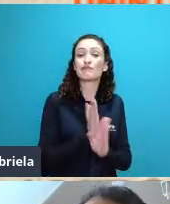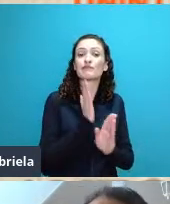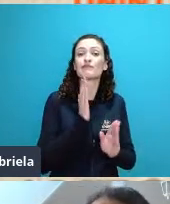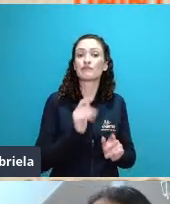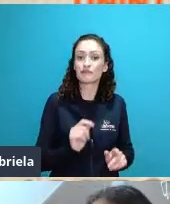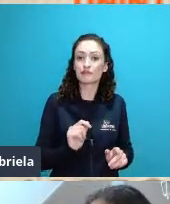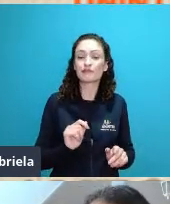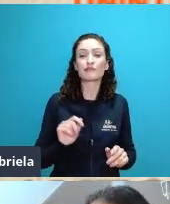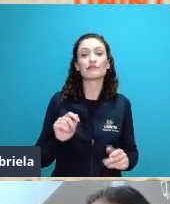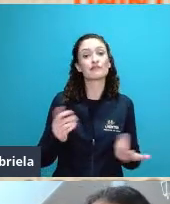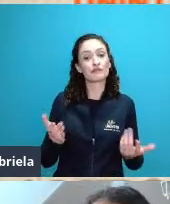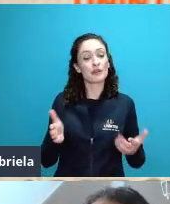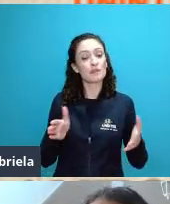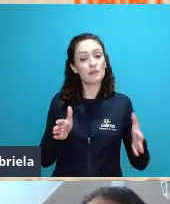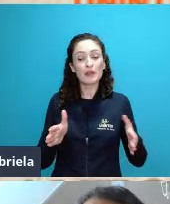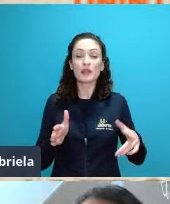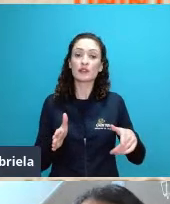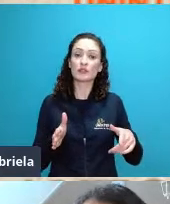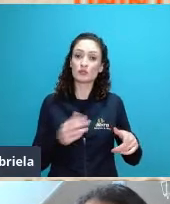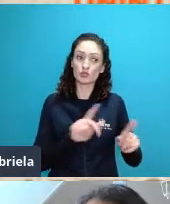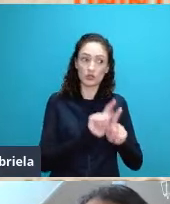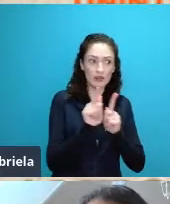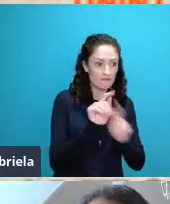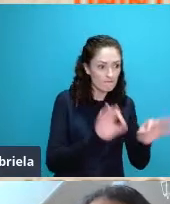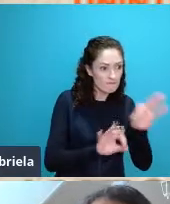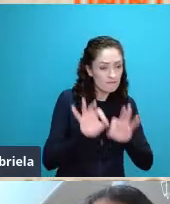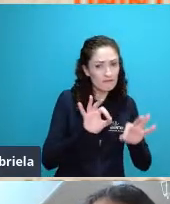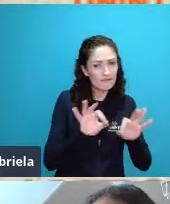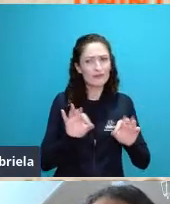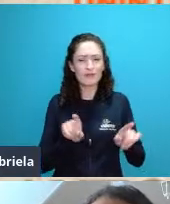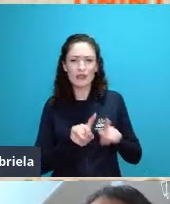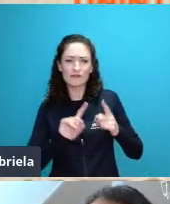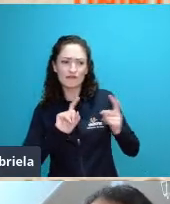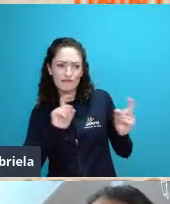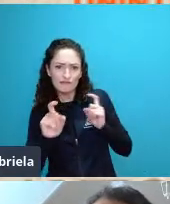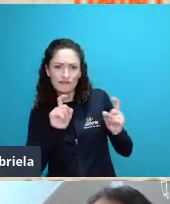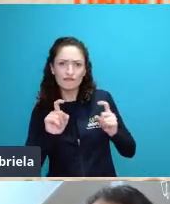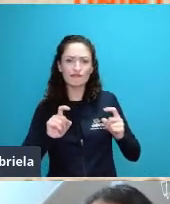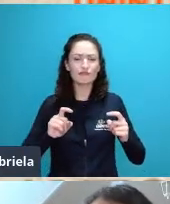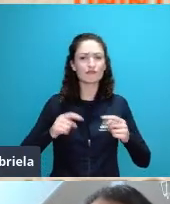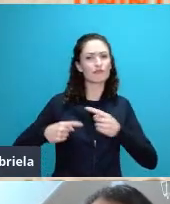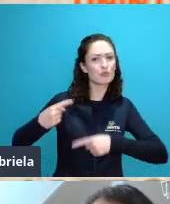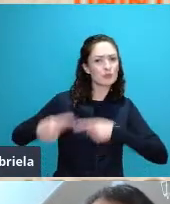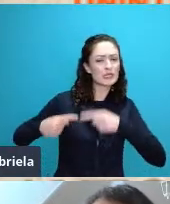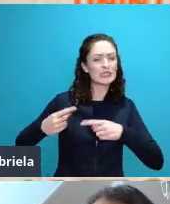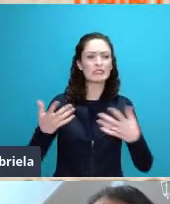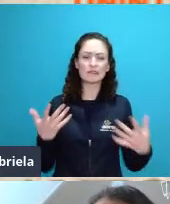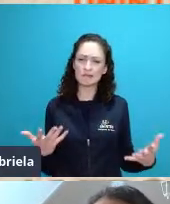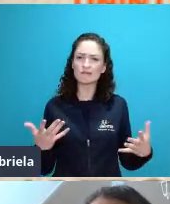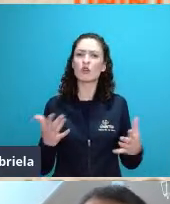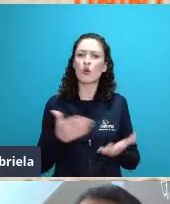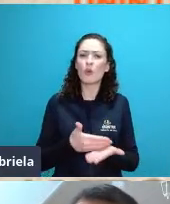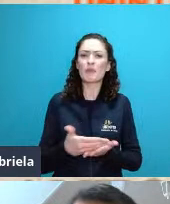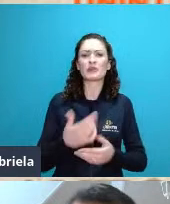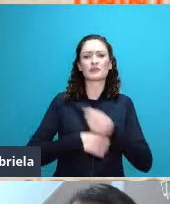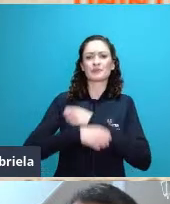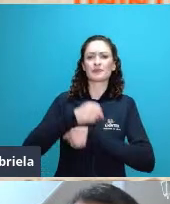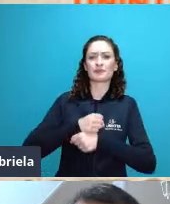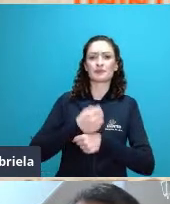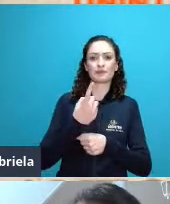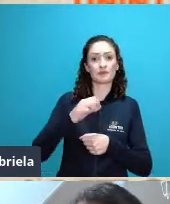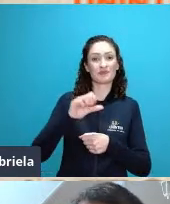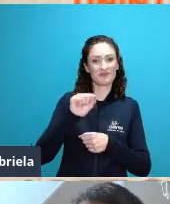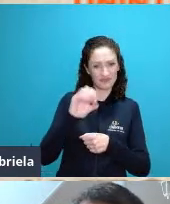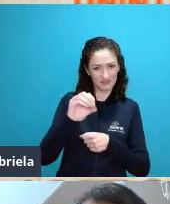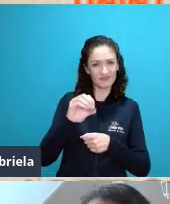política no âmbito da geografia então por isso que as duas áreas começam a conflitar na década de 80 então emerge